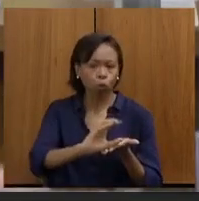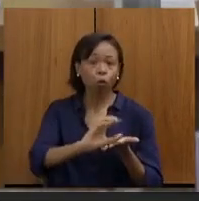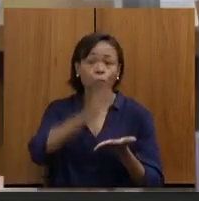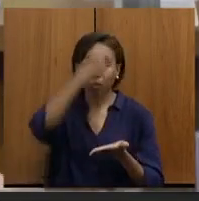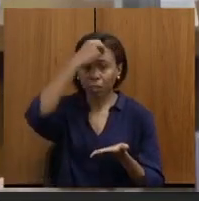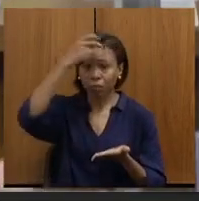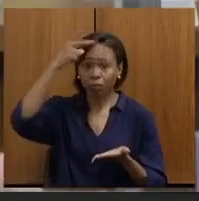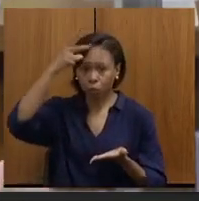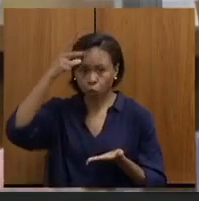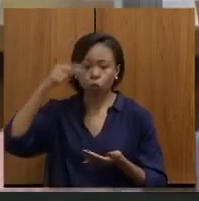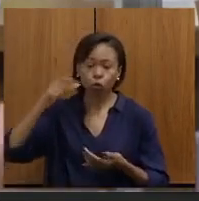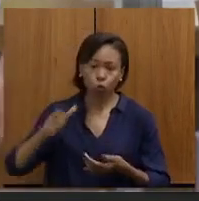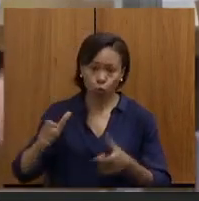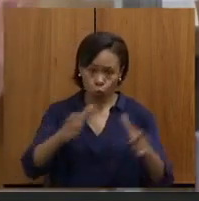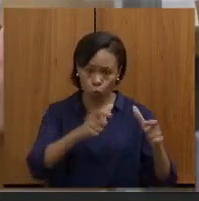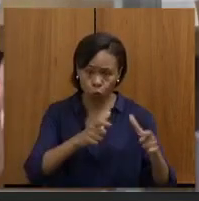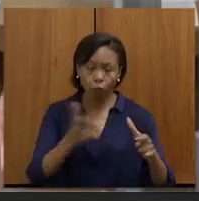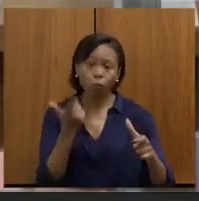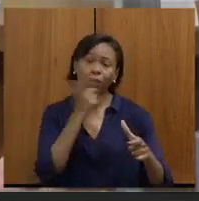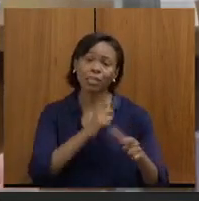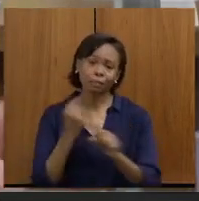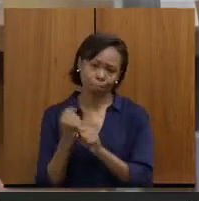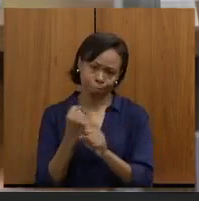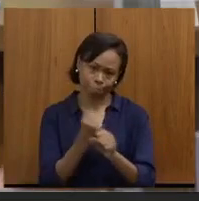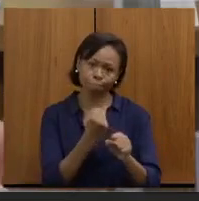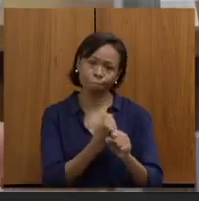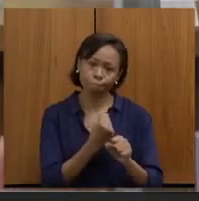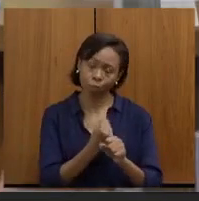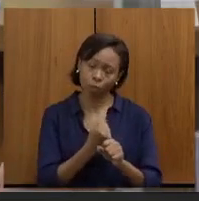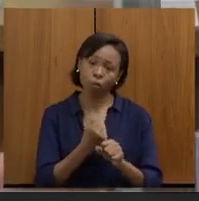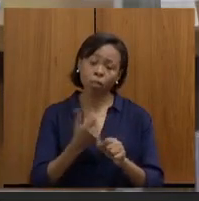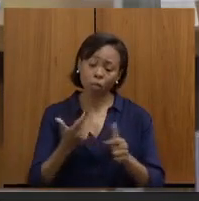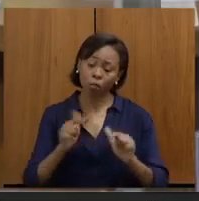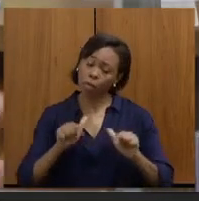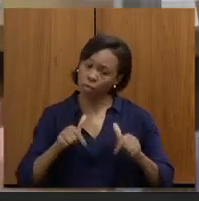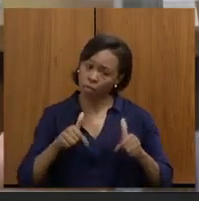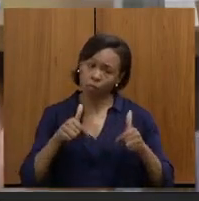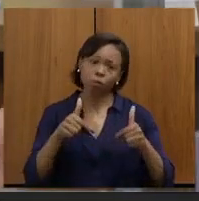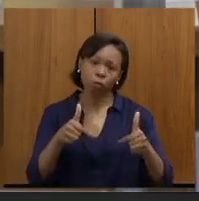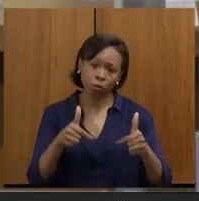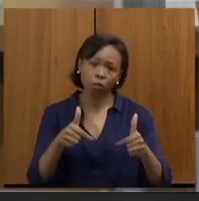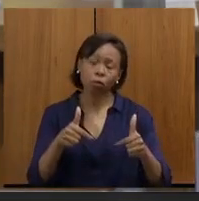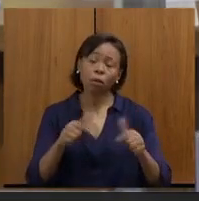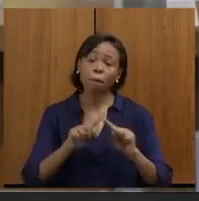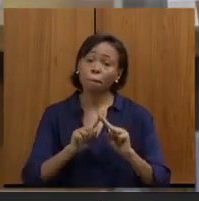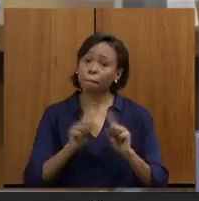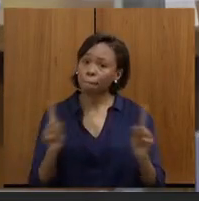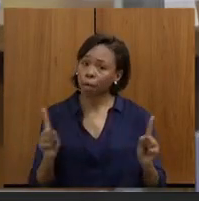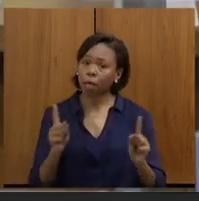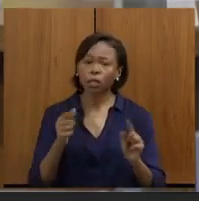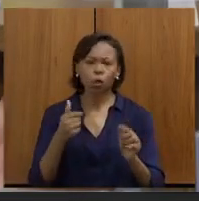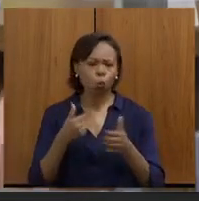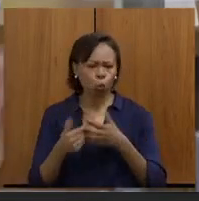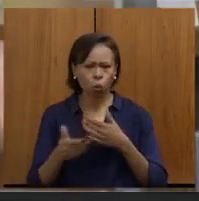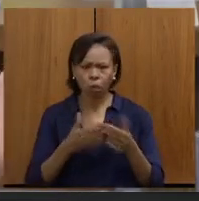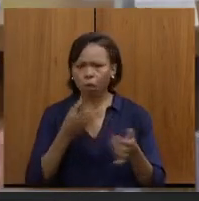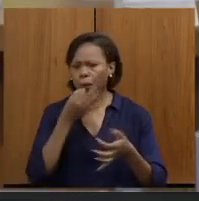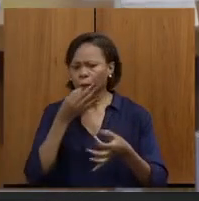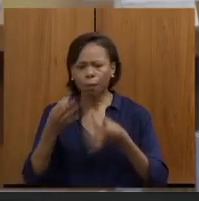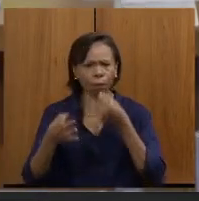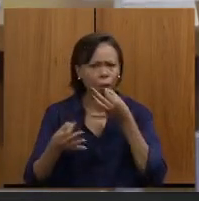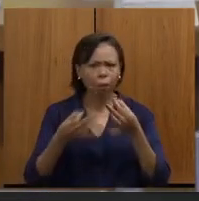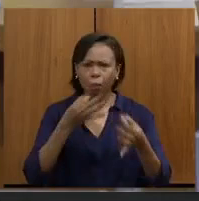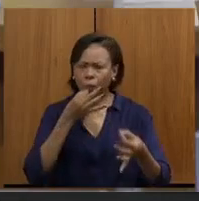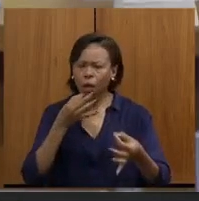prefeituras poderem fazer as obras. Então, é dessa forma que a gente tem atuado, mas, obviamente, qualquer sugestão e